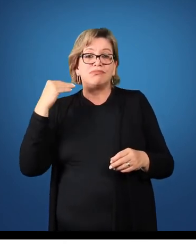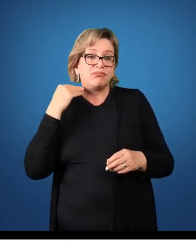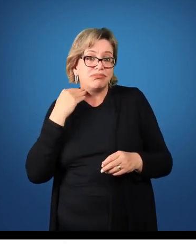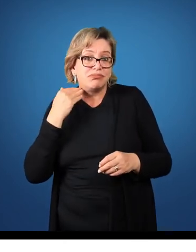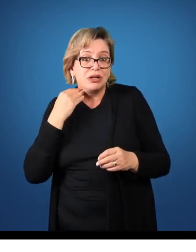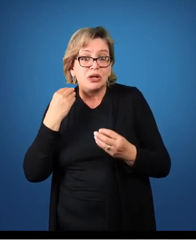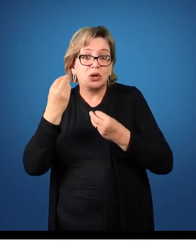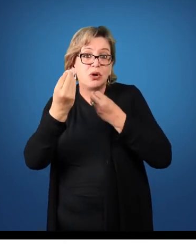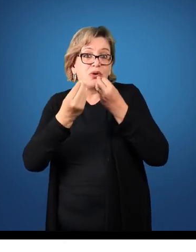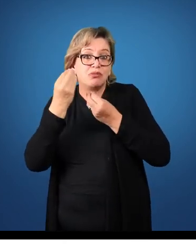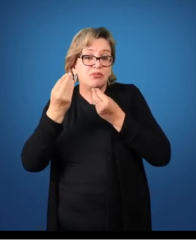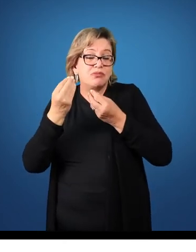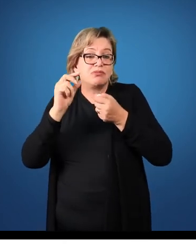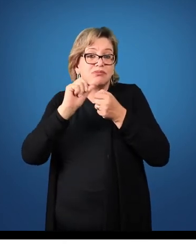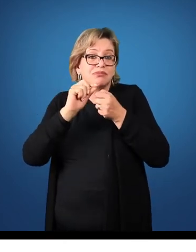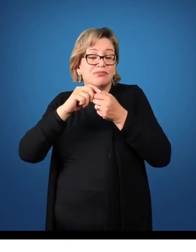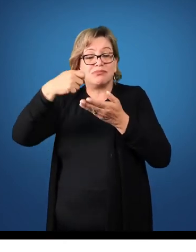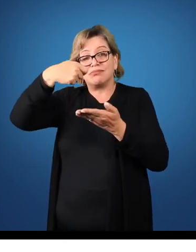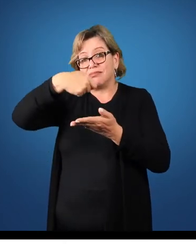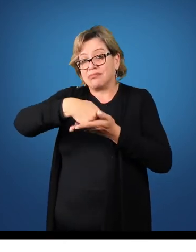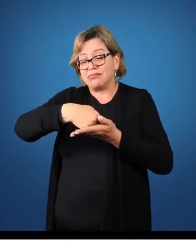realizado este pagamento.